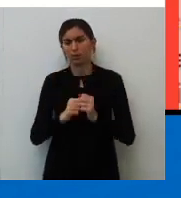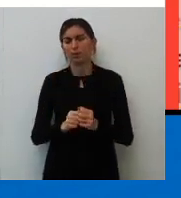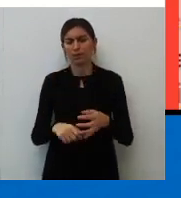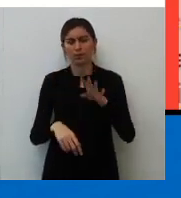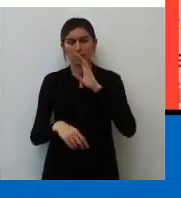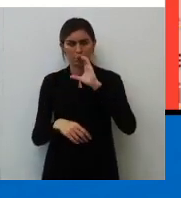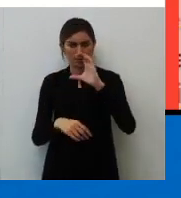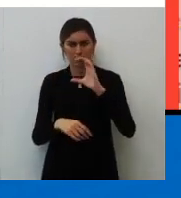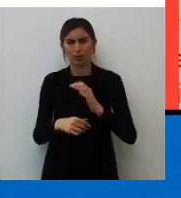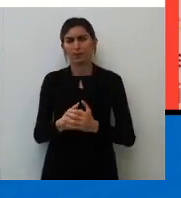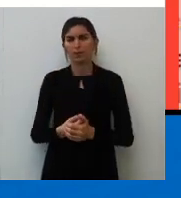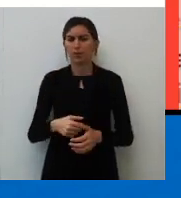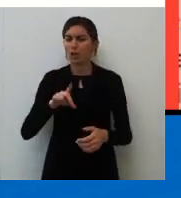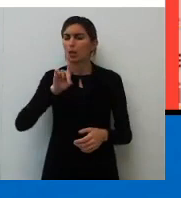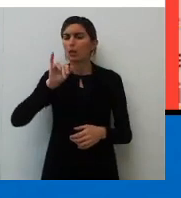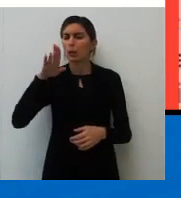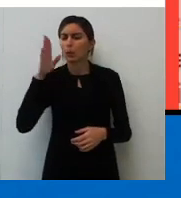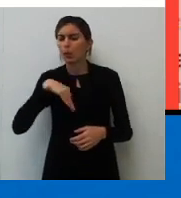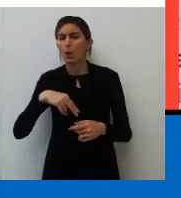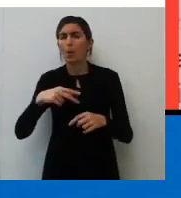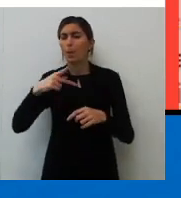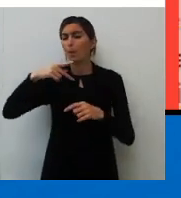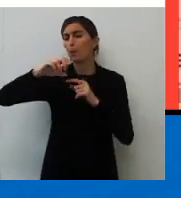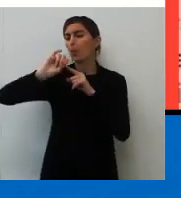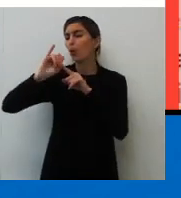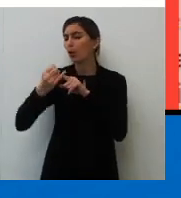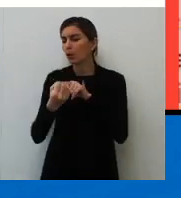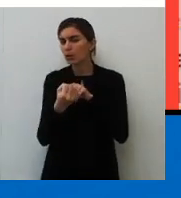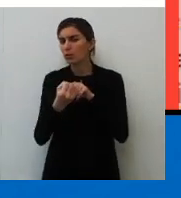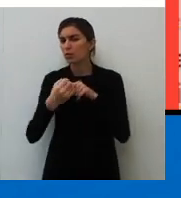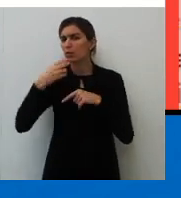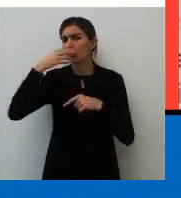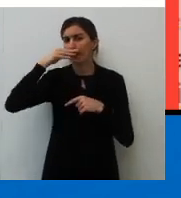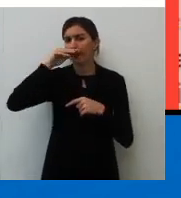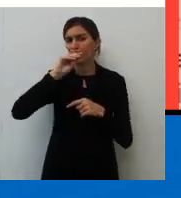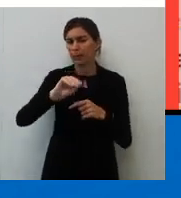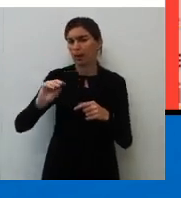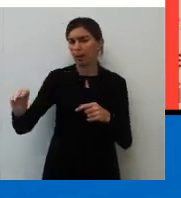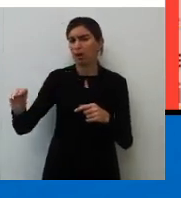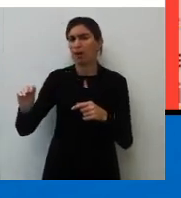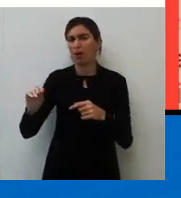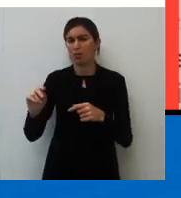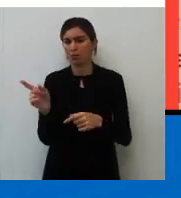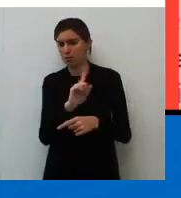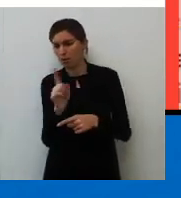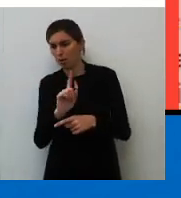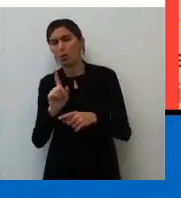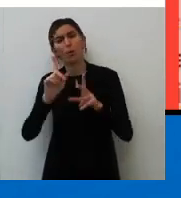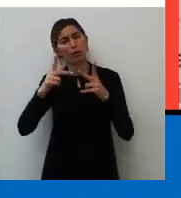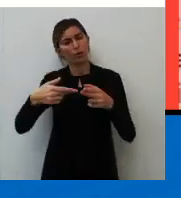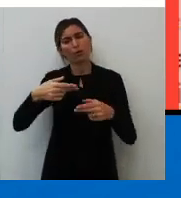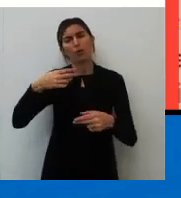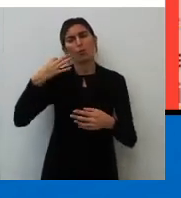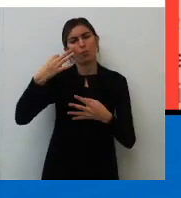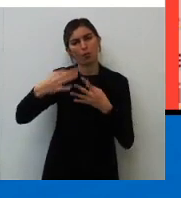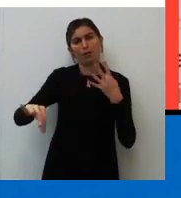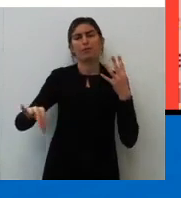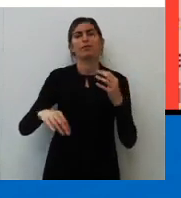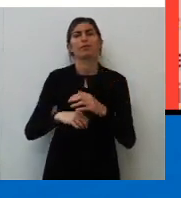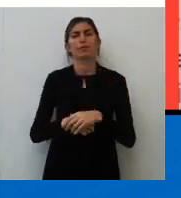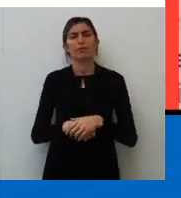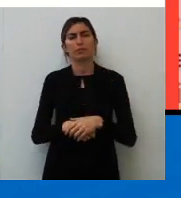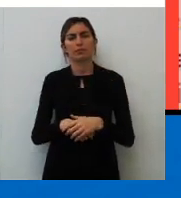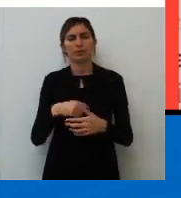Letra C. E digo mal, pois negar é ainda afirmar. Adoro essa frase.